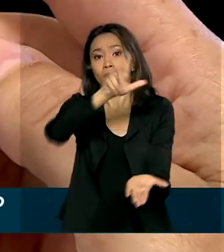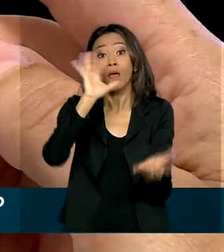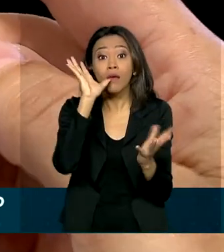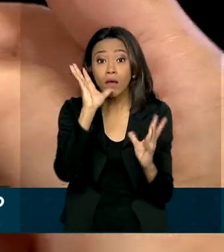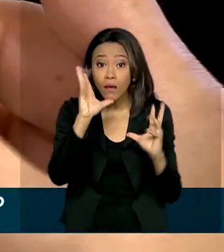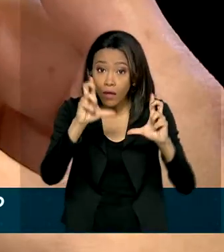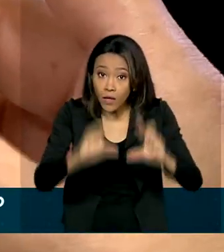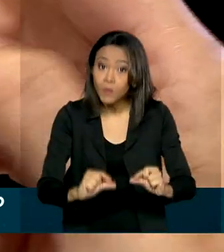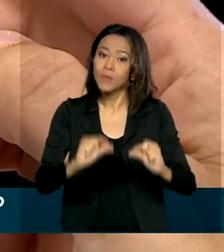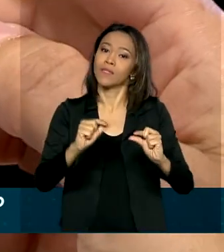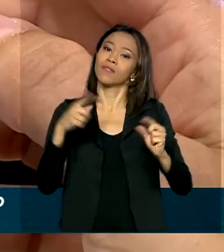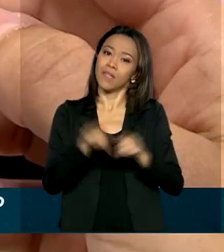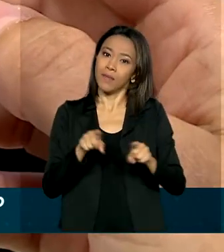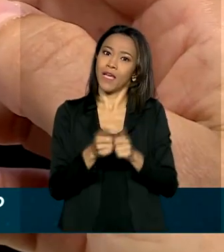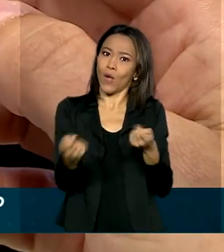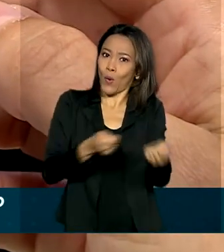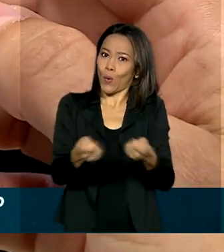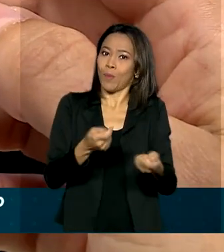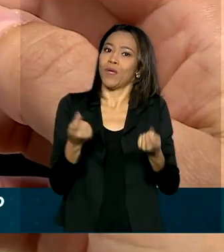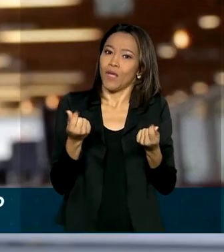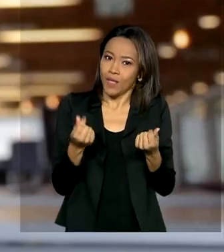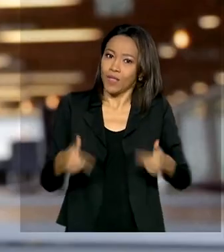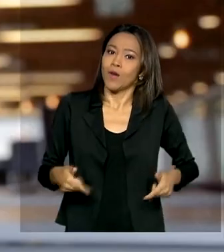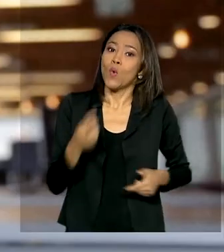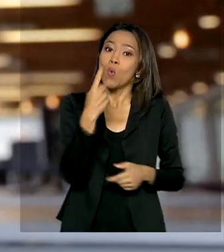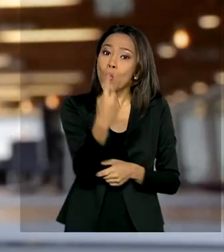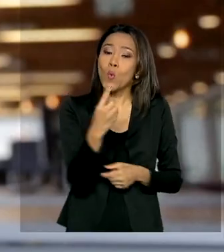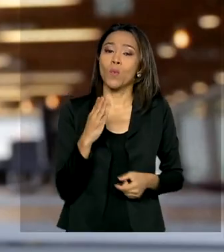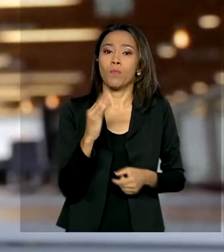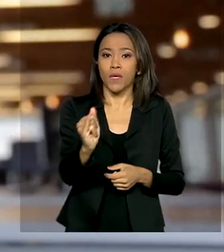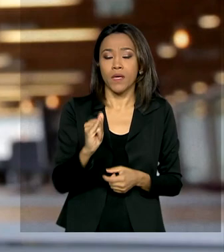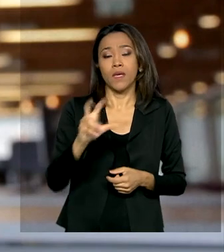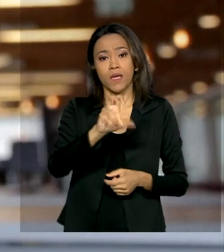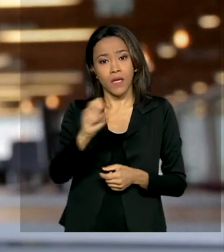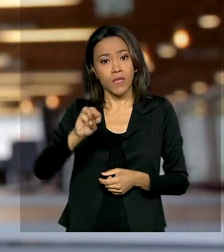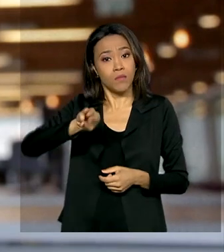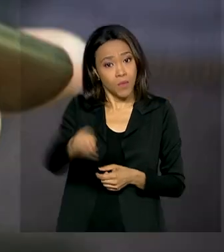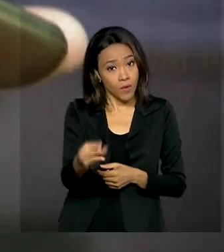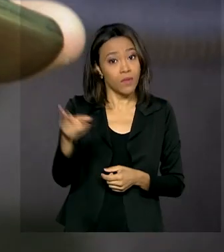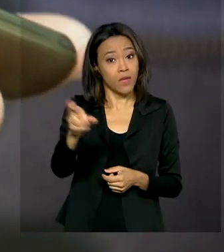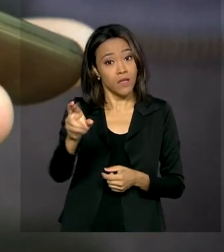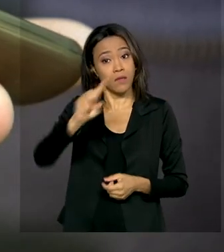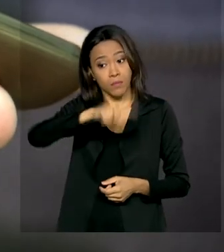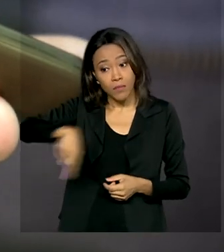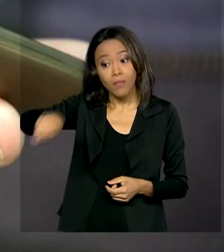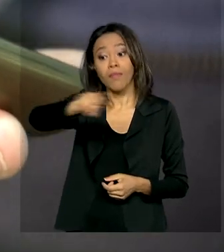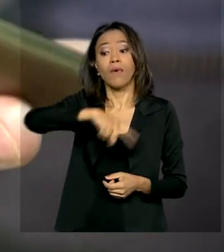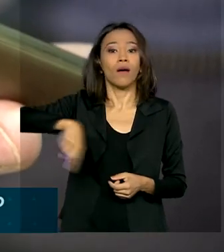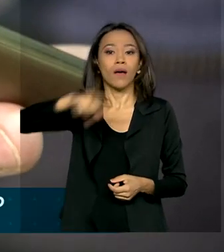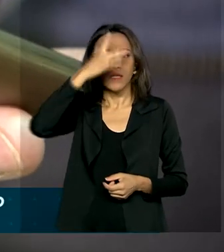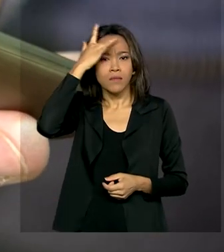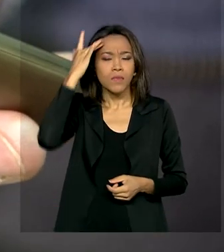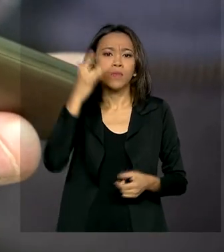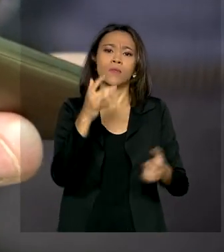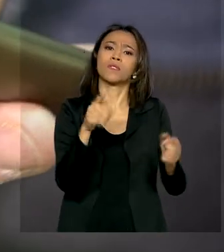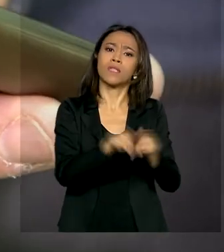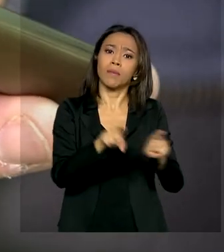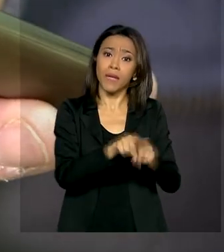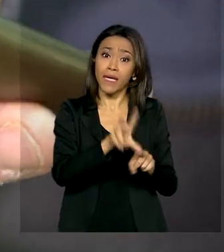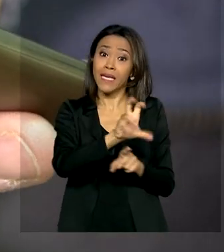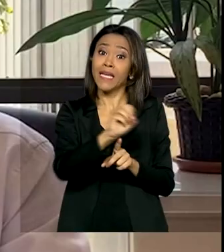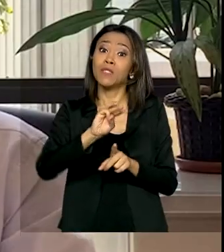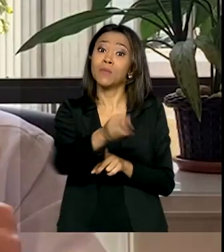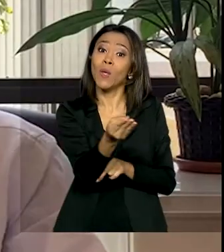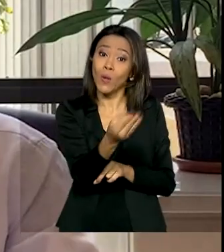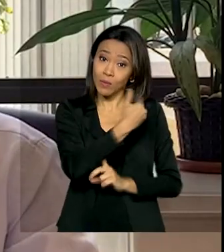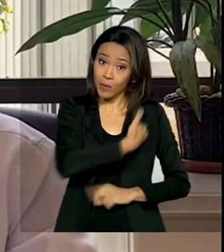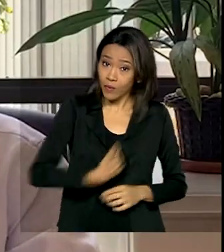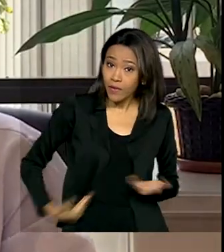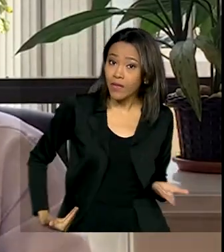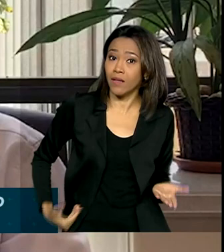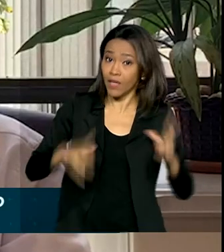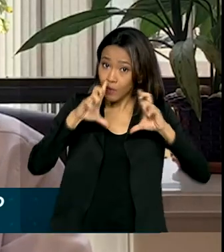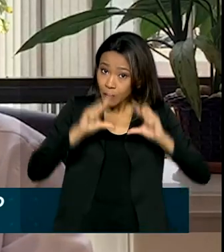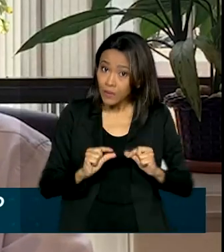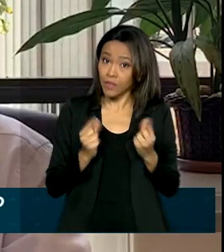reduz